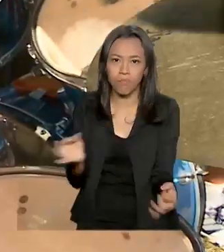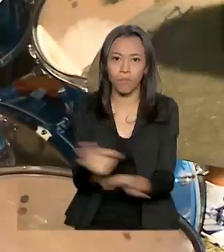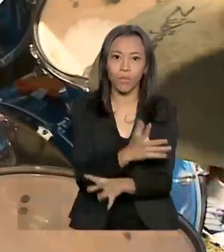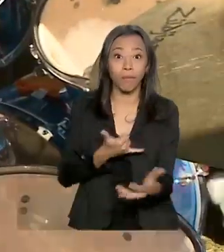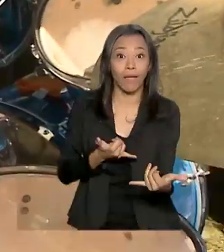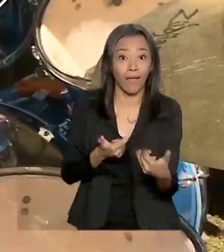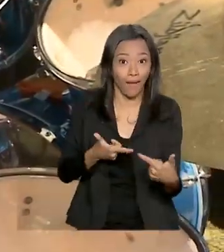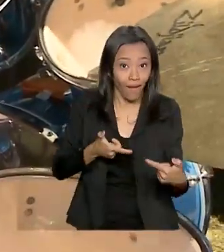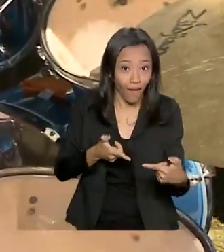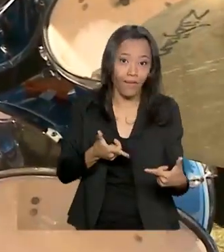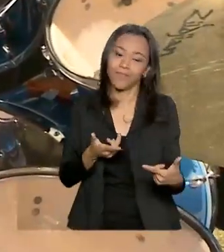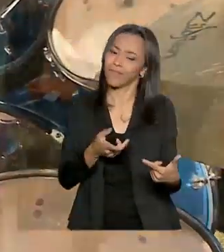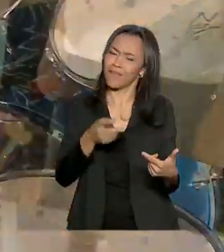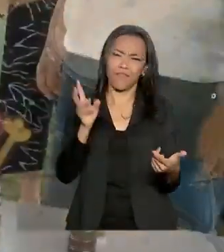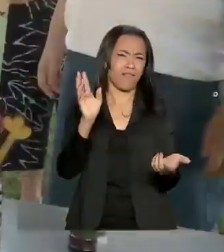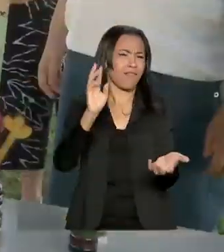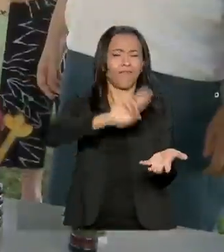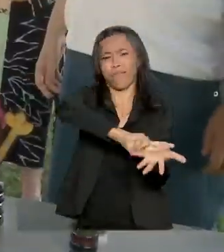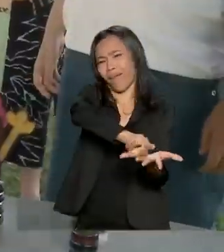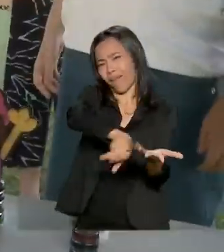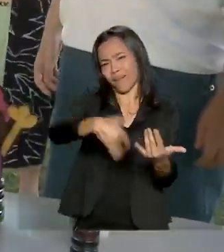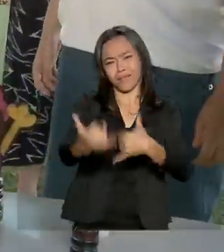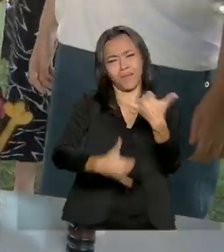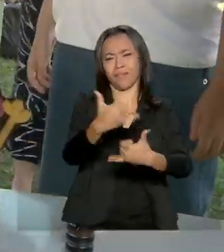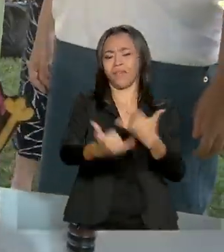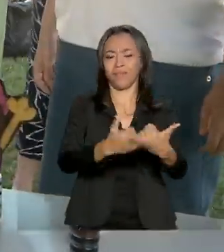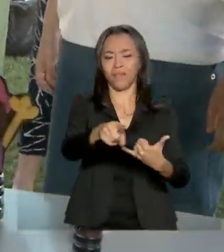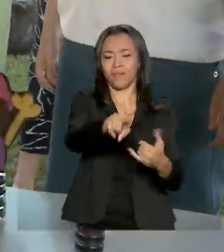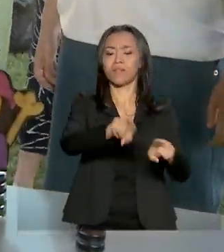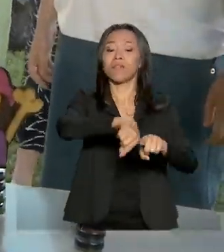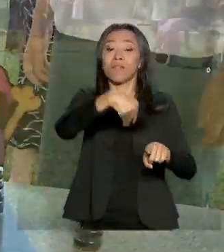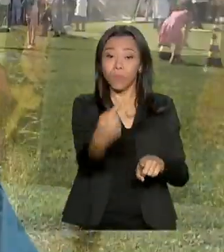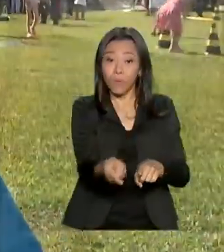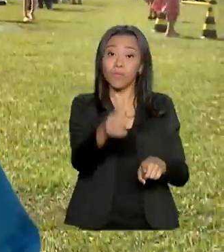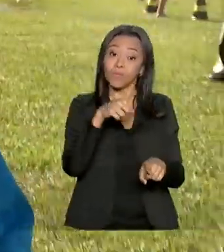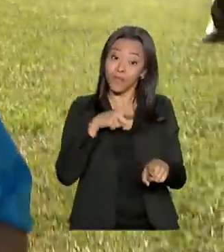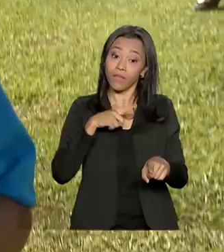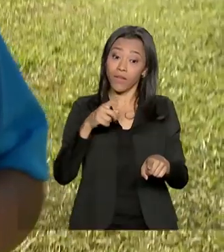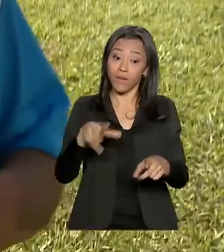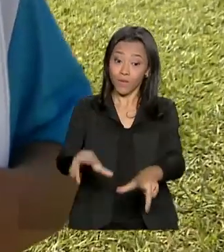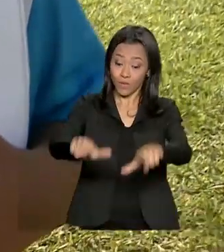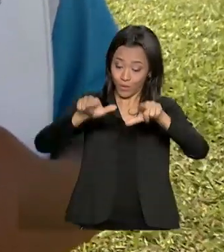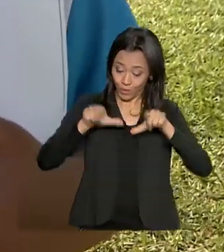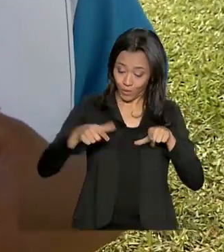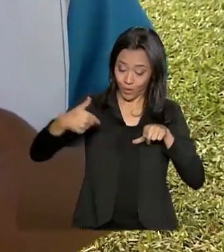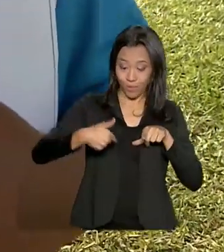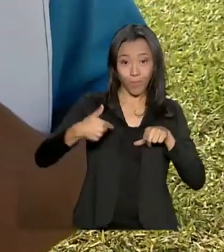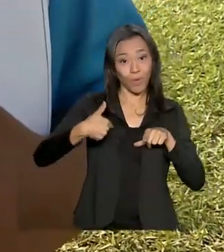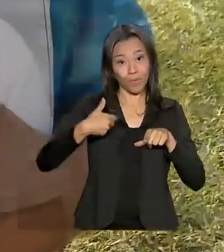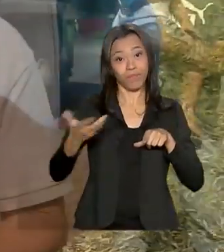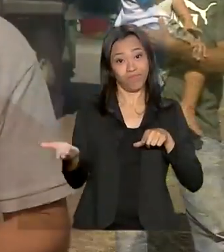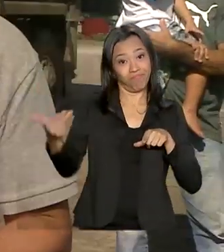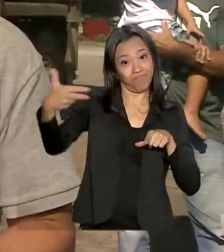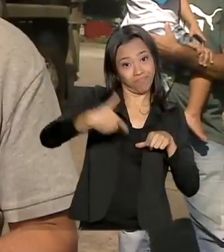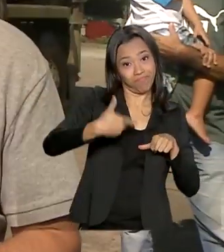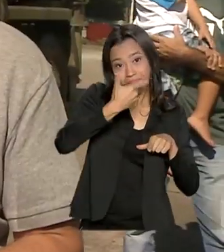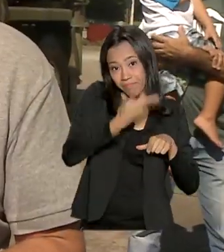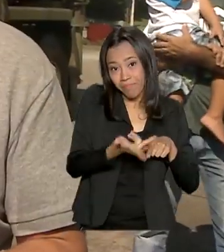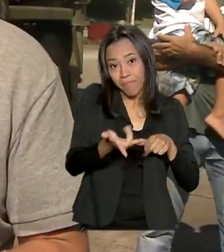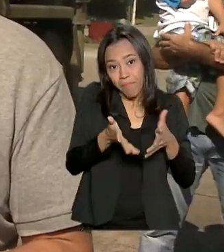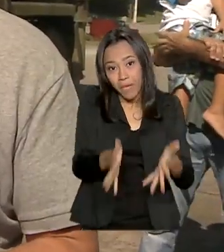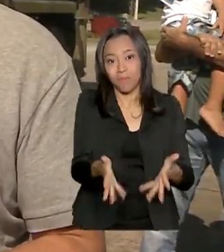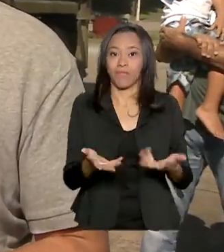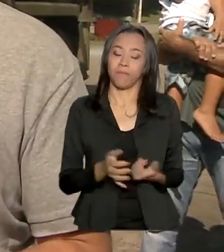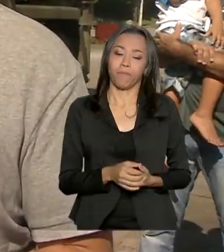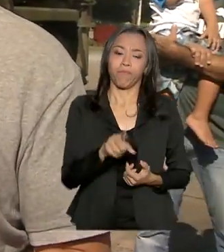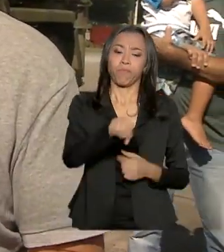que não faltou muita brincadeira. E no final, os marinheiros mirins ainda ganharam um diploma de participação. O objetivo da